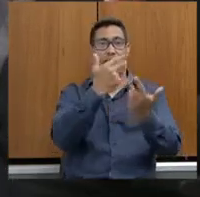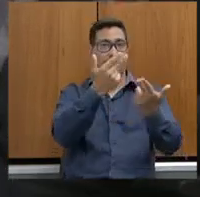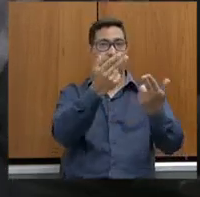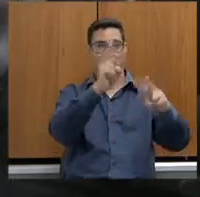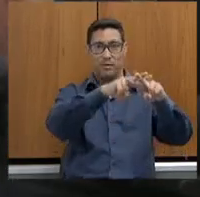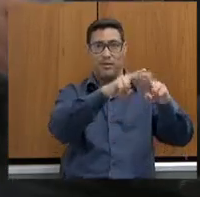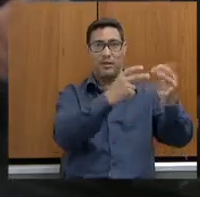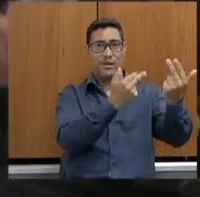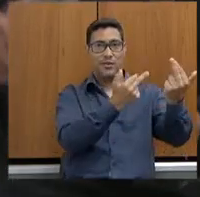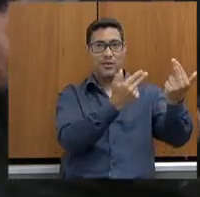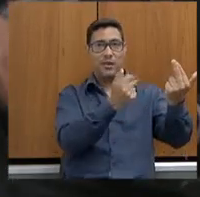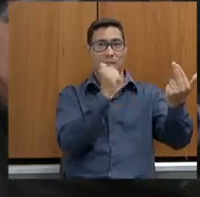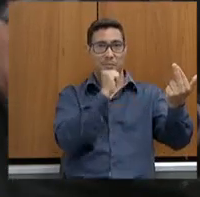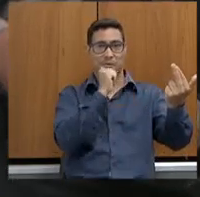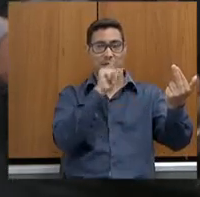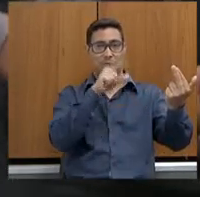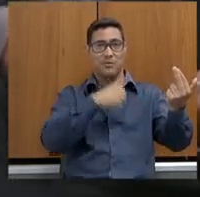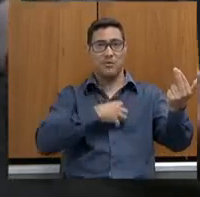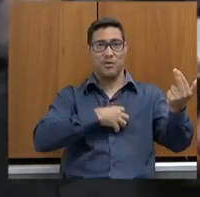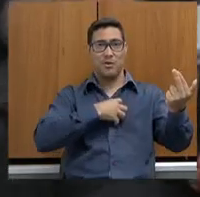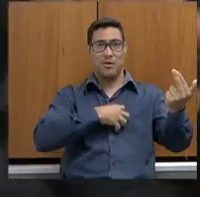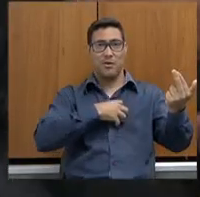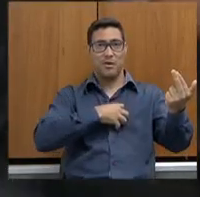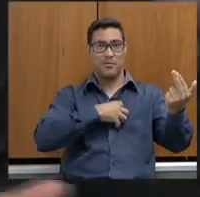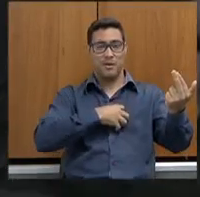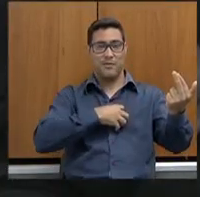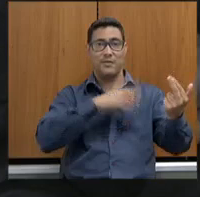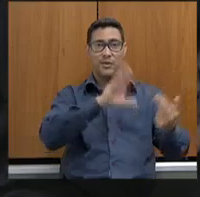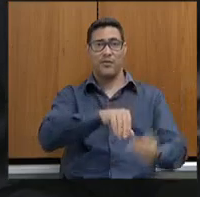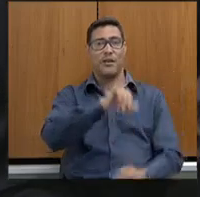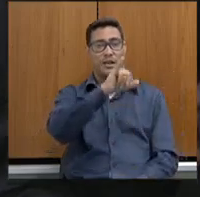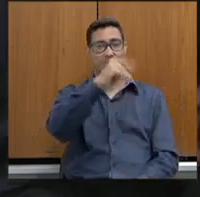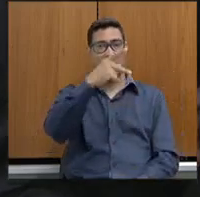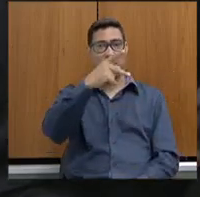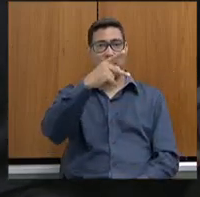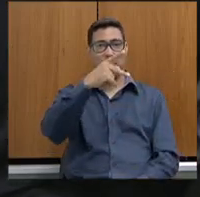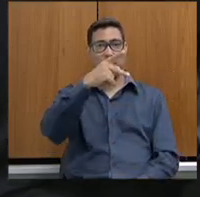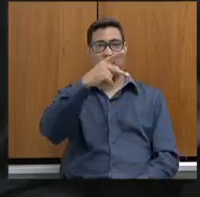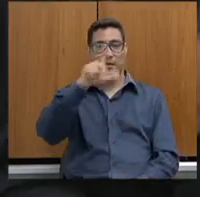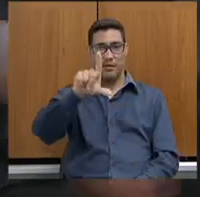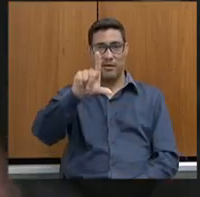Quando a mulher é muito brava, por exemplo, doutor Elcio. Então, ele é um indivíduo privado de liberdade.